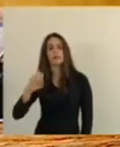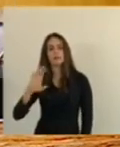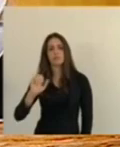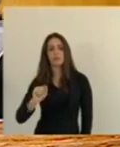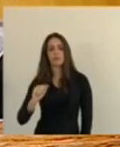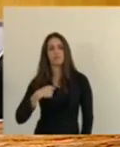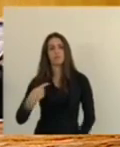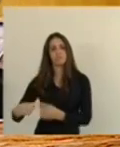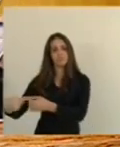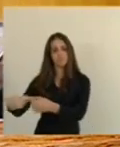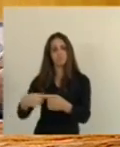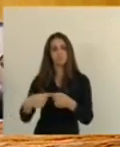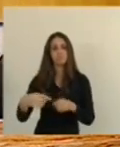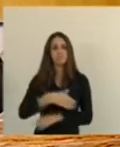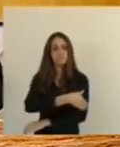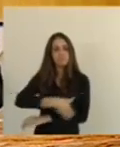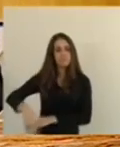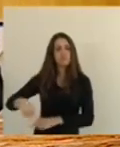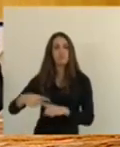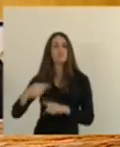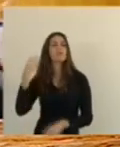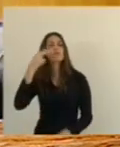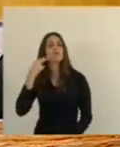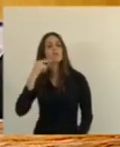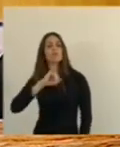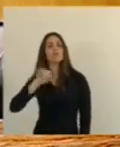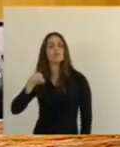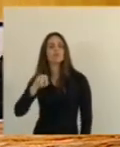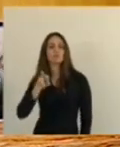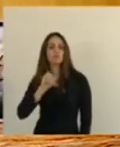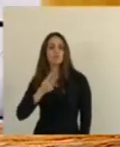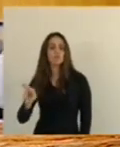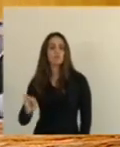quem trouxe também foi o vereador Juninho Buguiu.